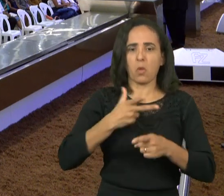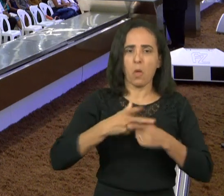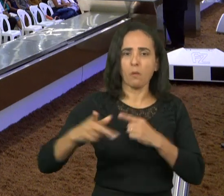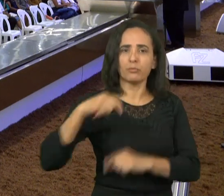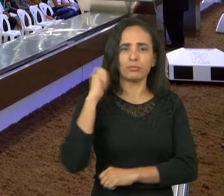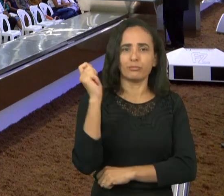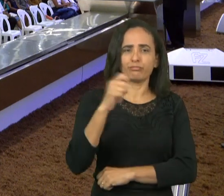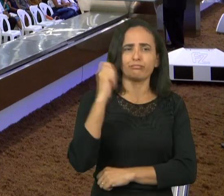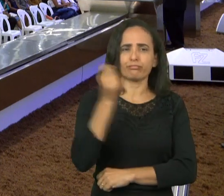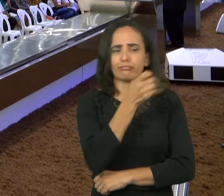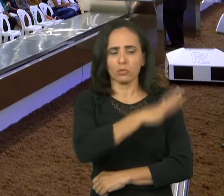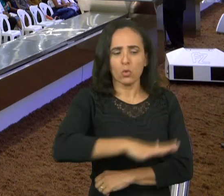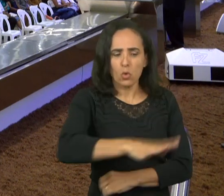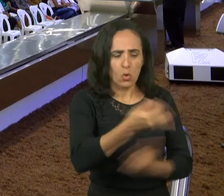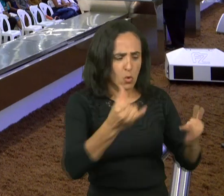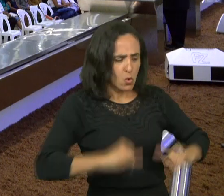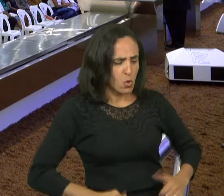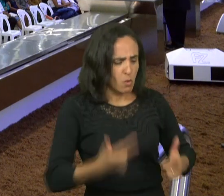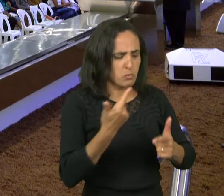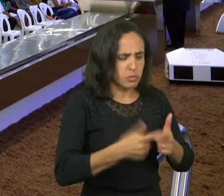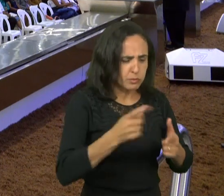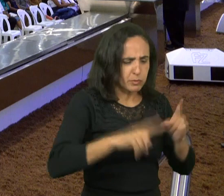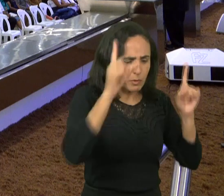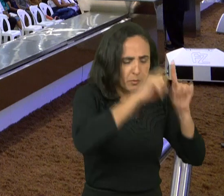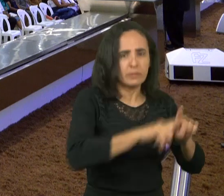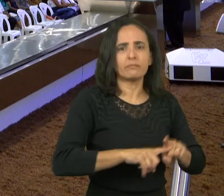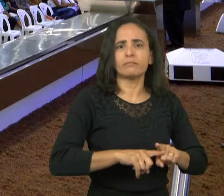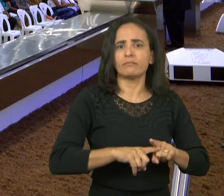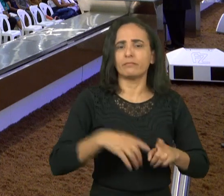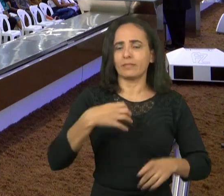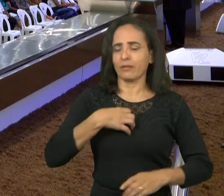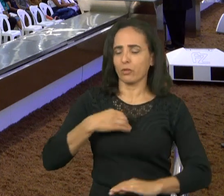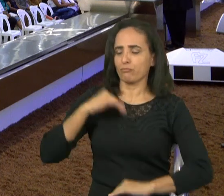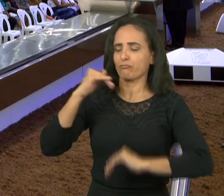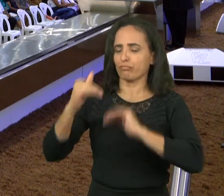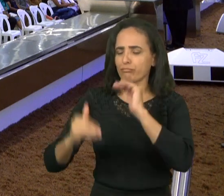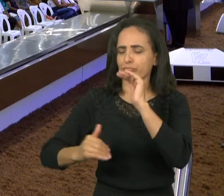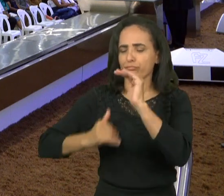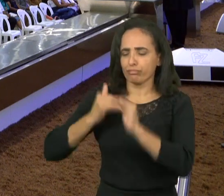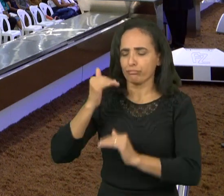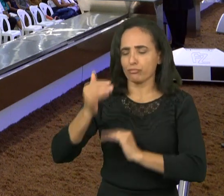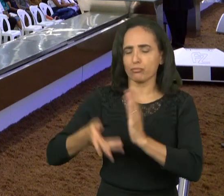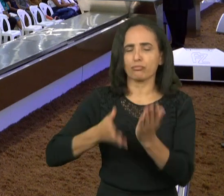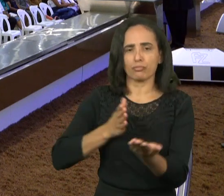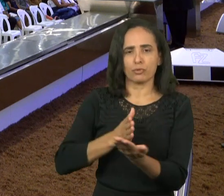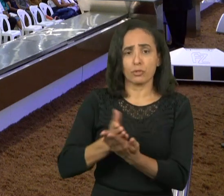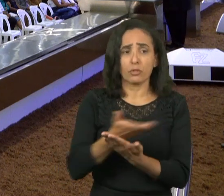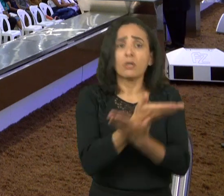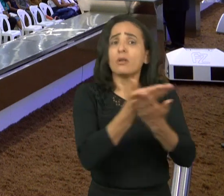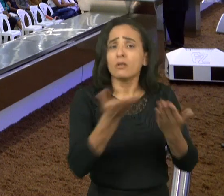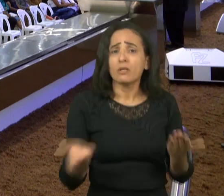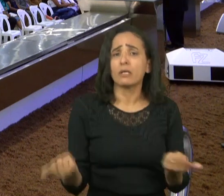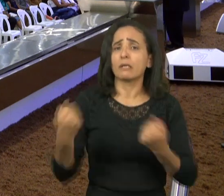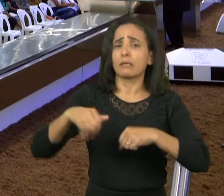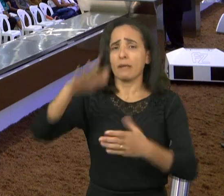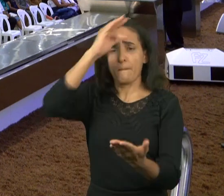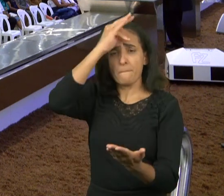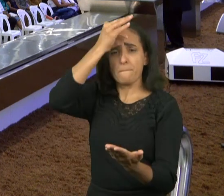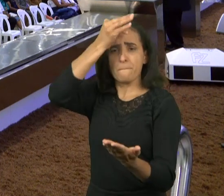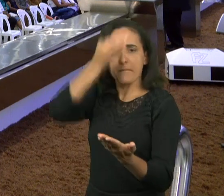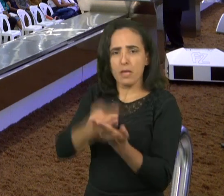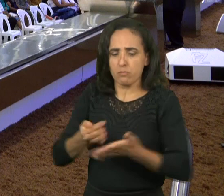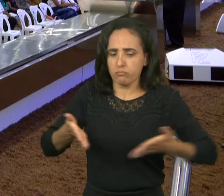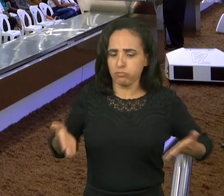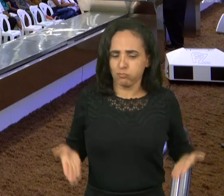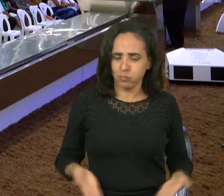em meio às dificuldades às provações meus amados irmãos é a fé o motor que